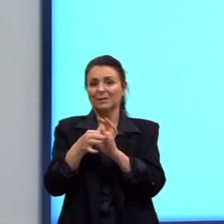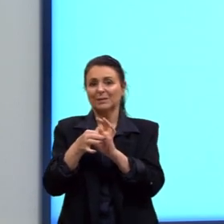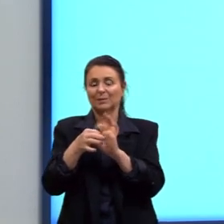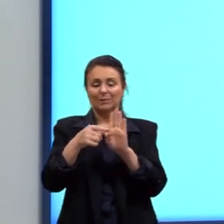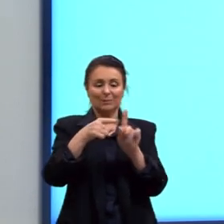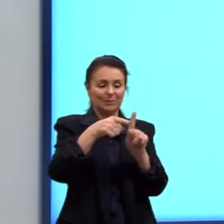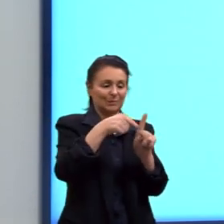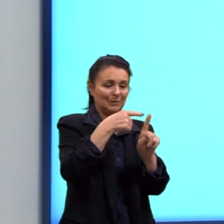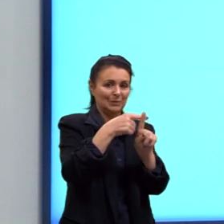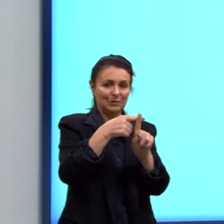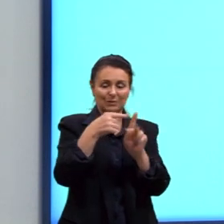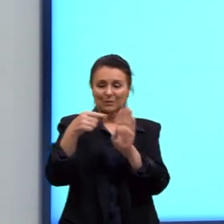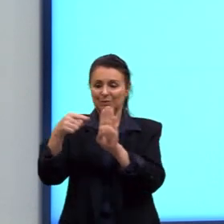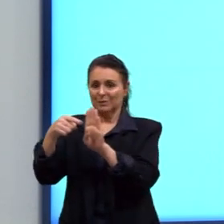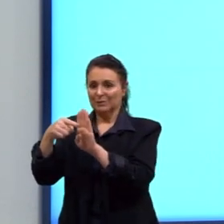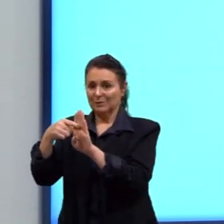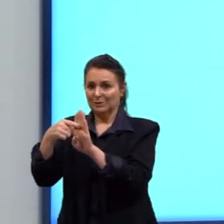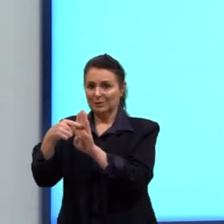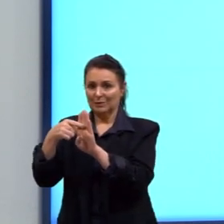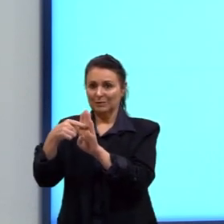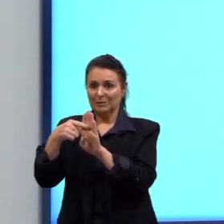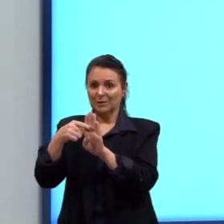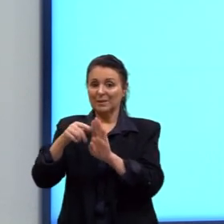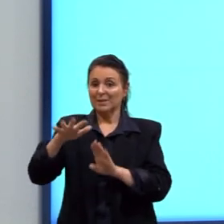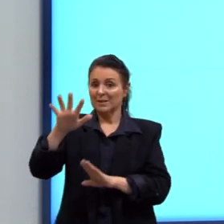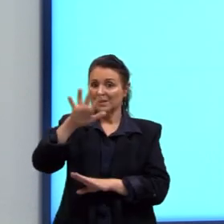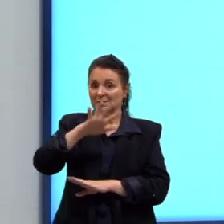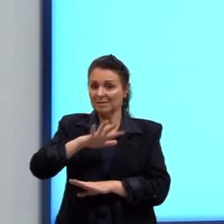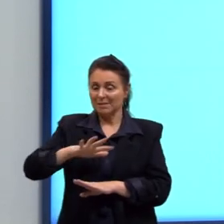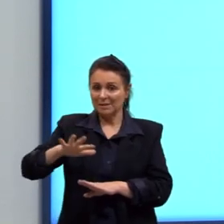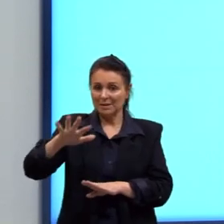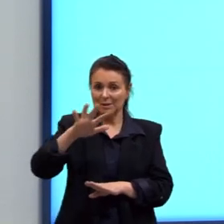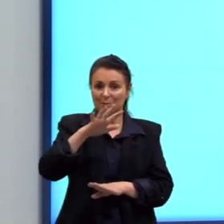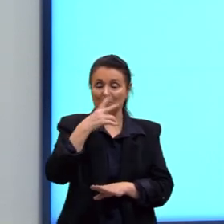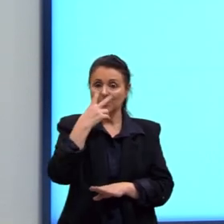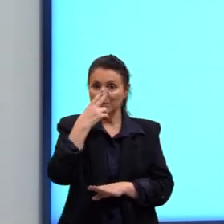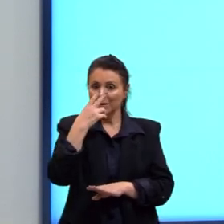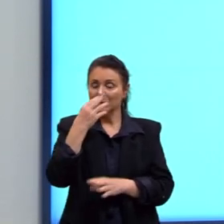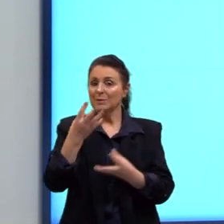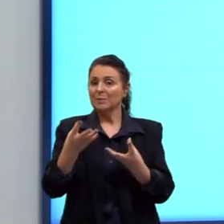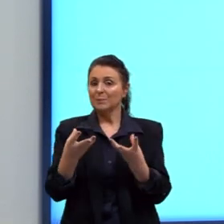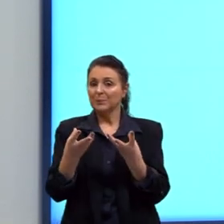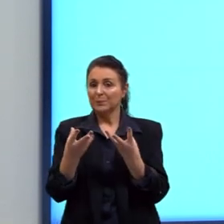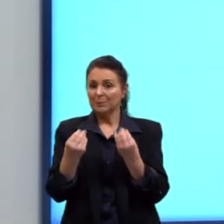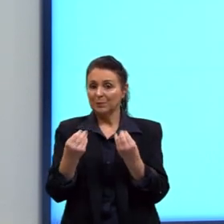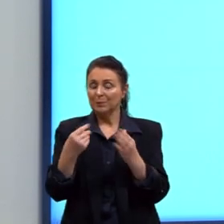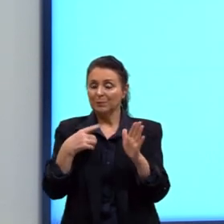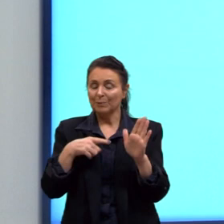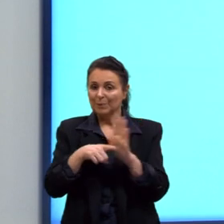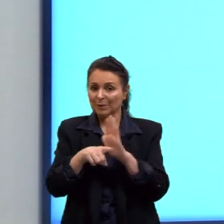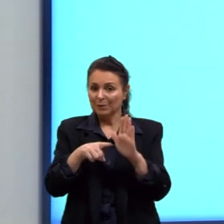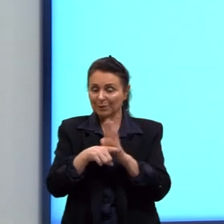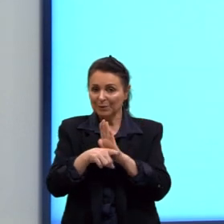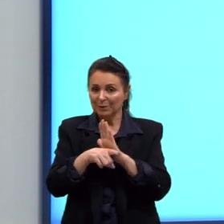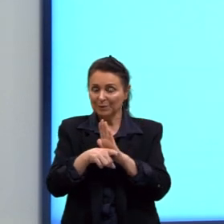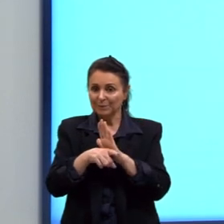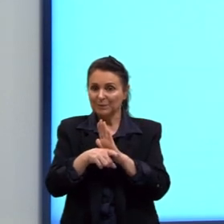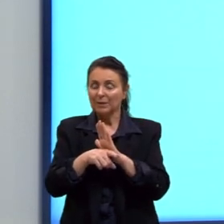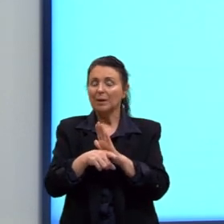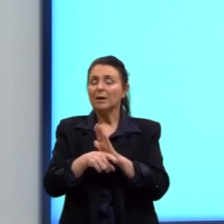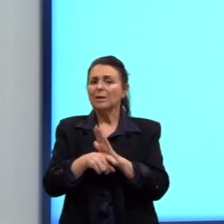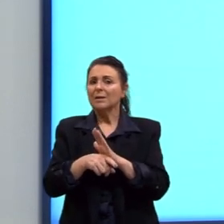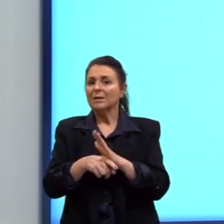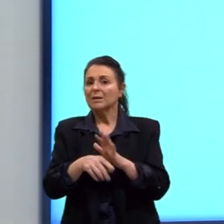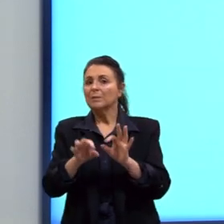Então, o desenho fica dessa forma. E esse campo aqui, ele acaba aparecendo bastante em questões. A gente sempre